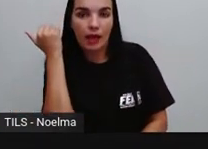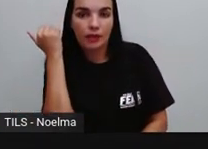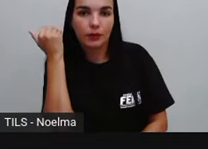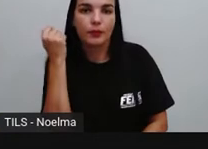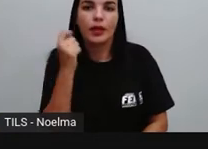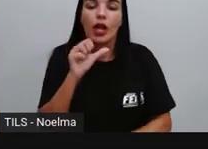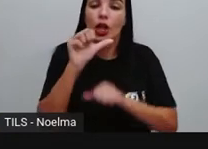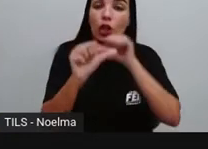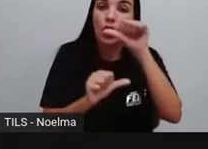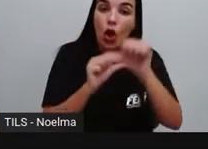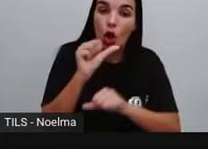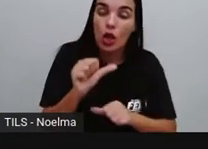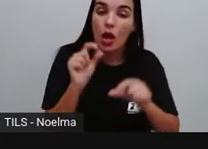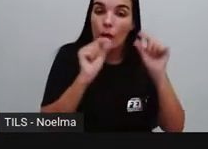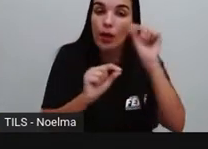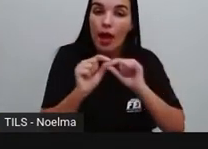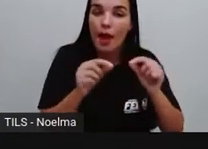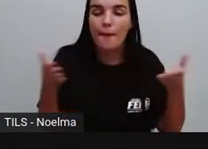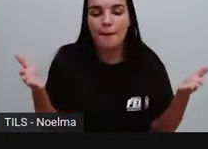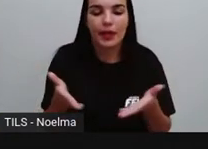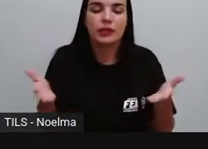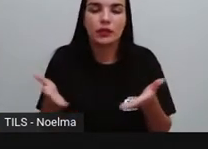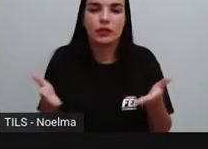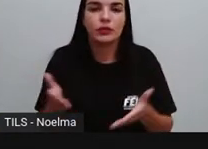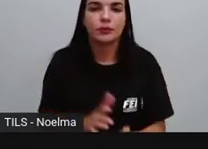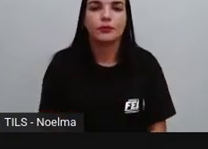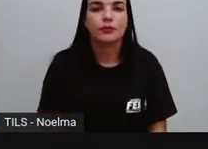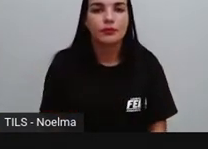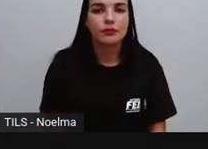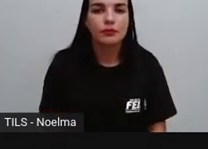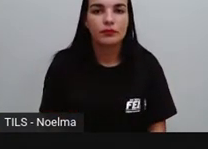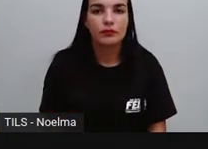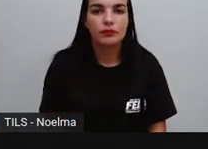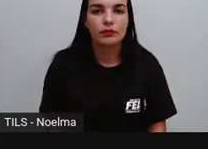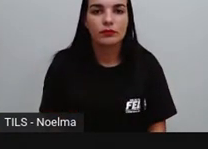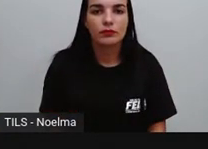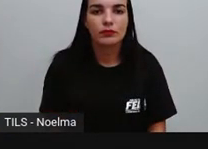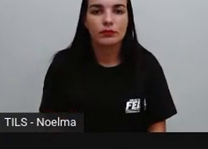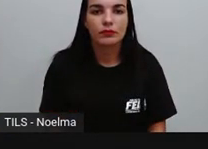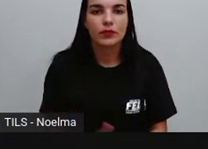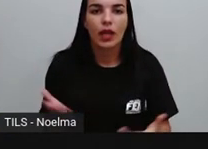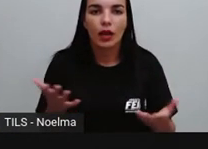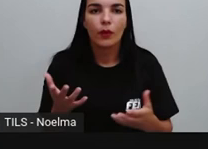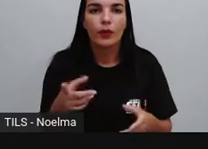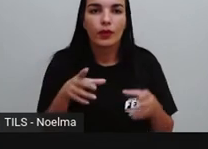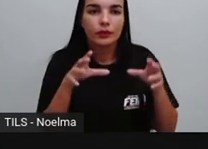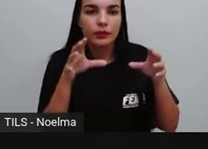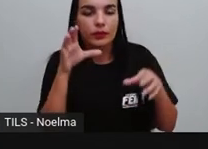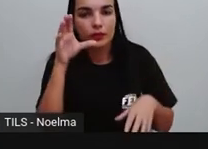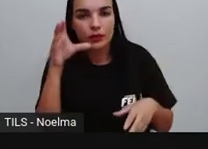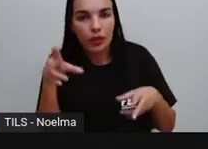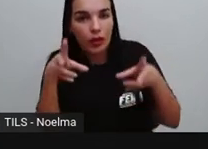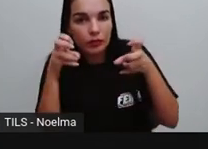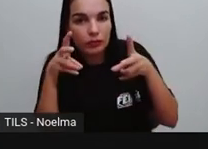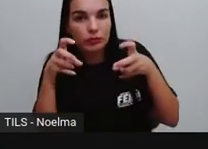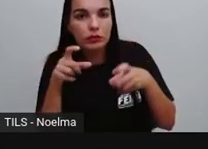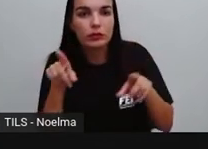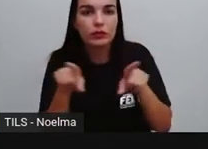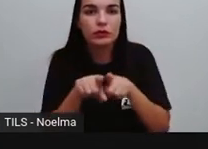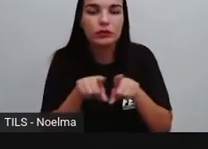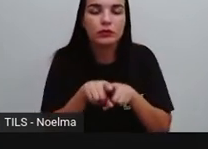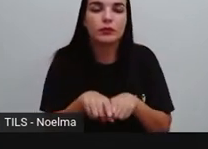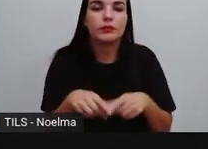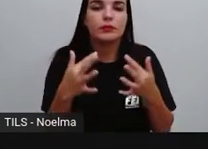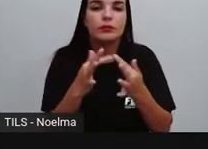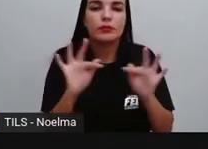Passado. Torna presente. Vamos observar aqui mais uma parte da notícia.